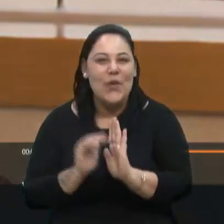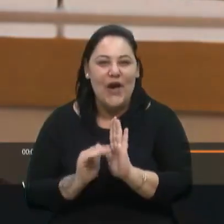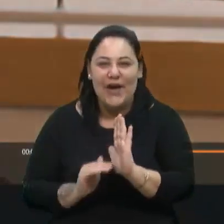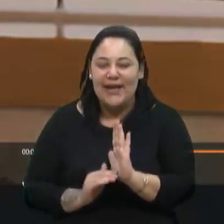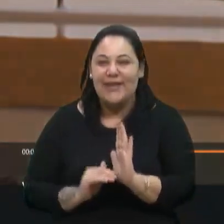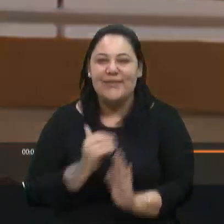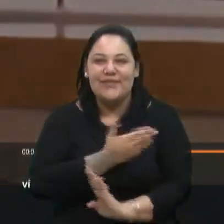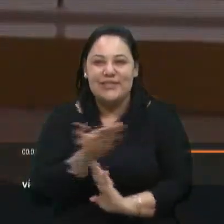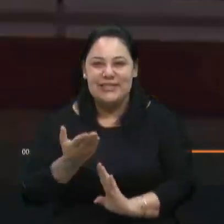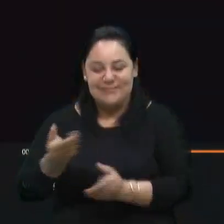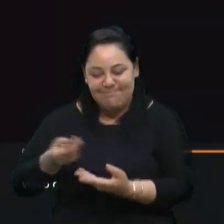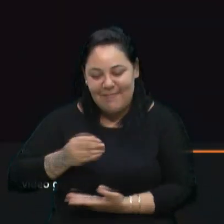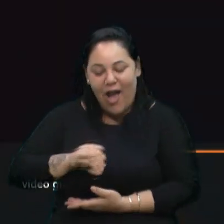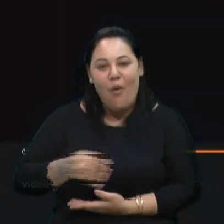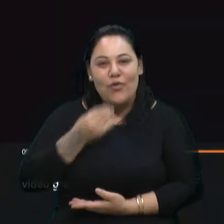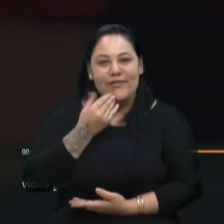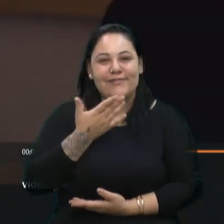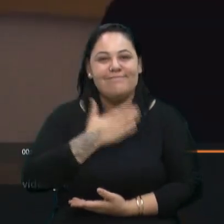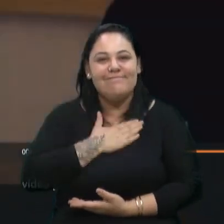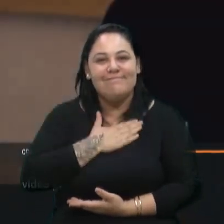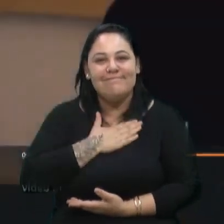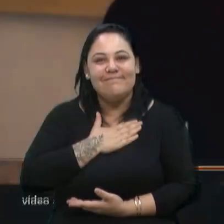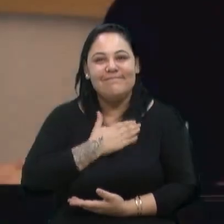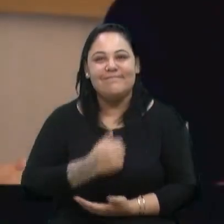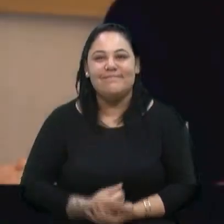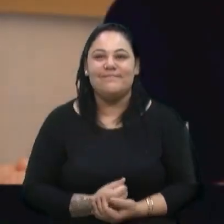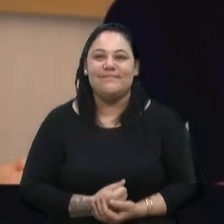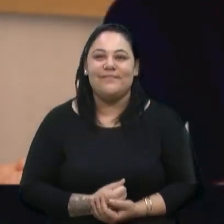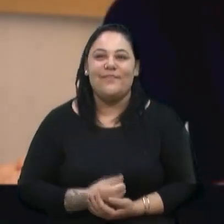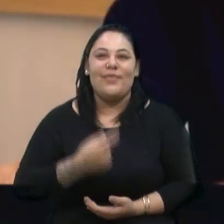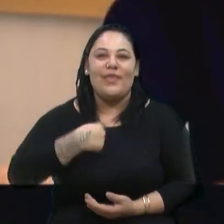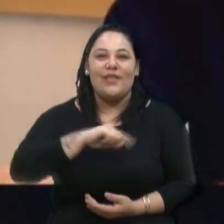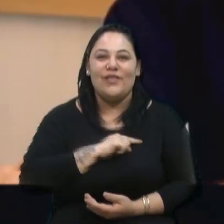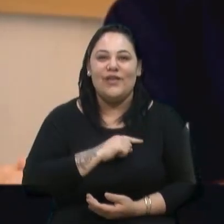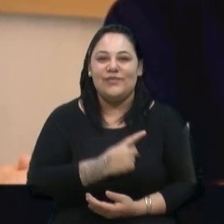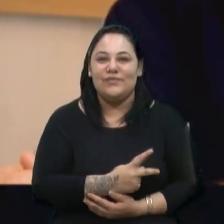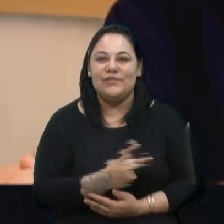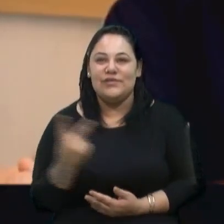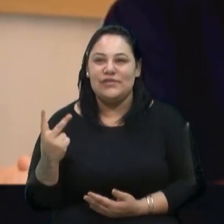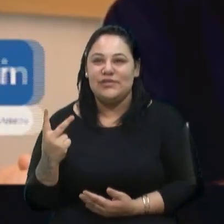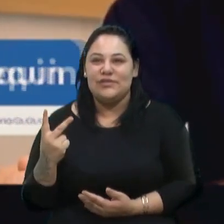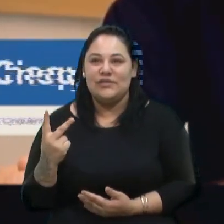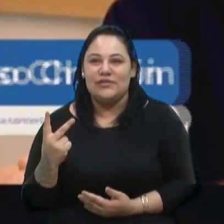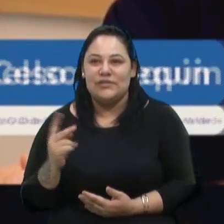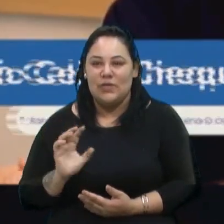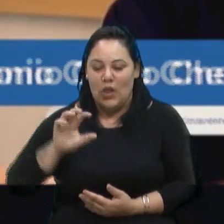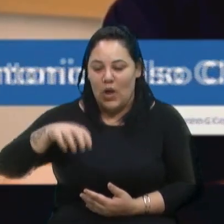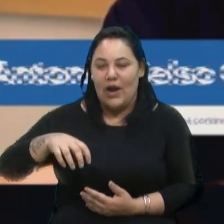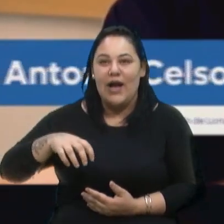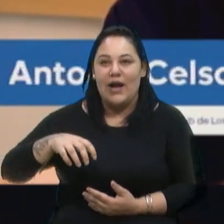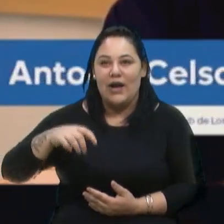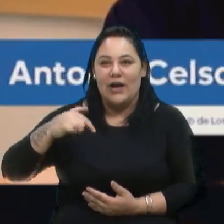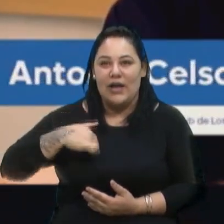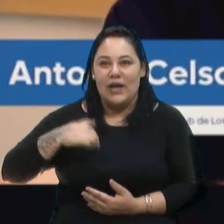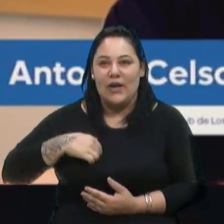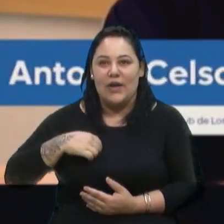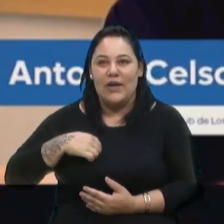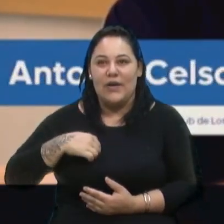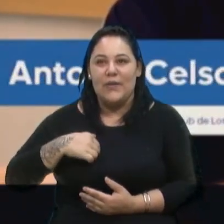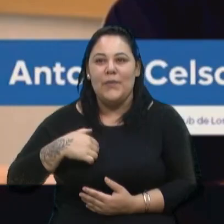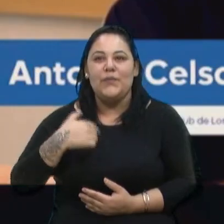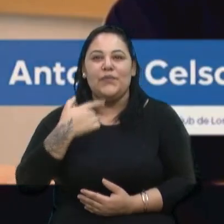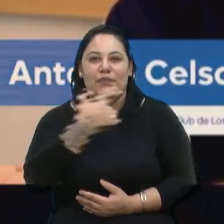deu essa oportunidade para mim. Nós somos do Distrito 4710. Eu, Elvira Lopes Nascimento,